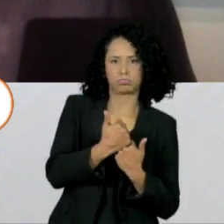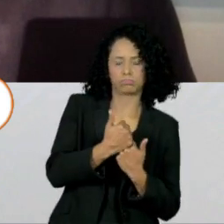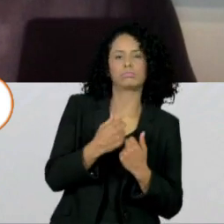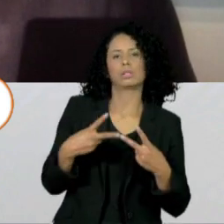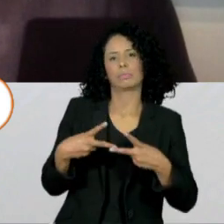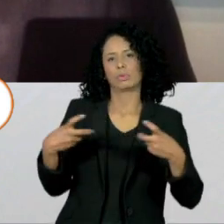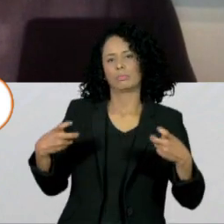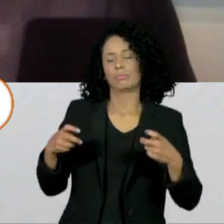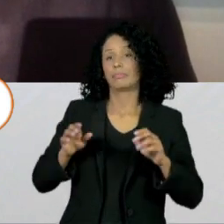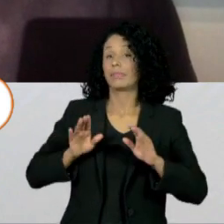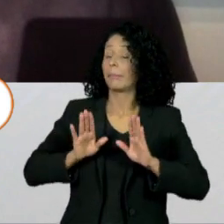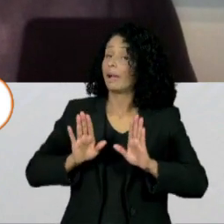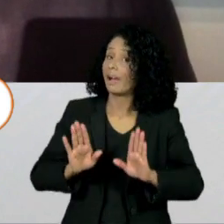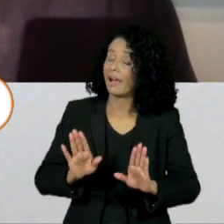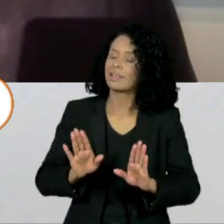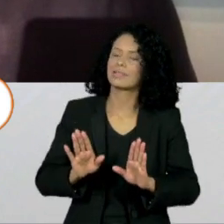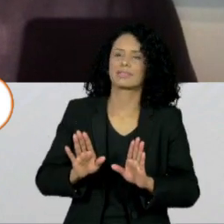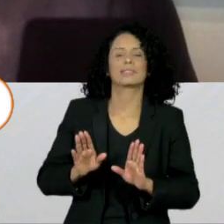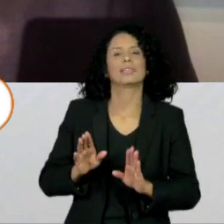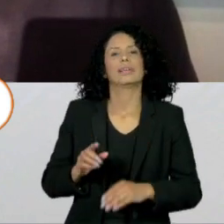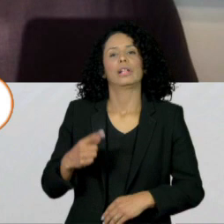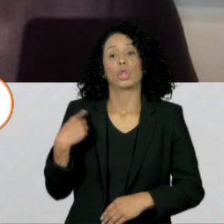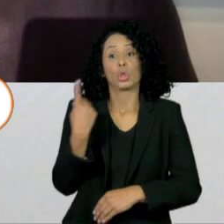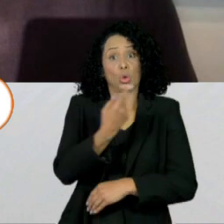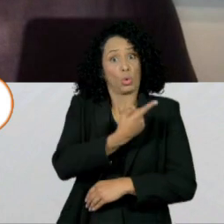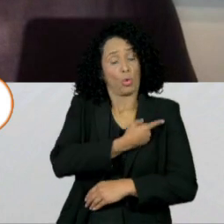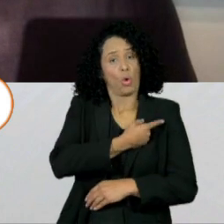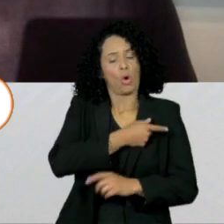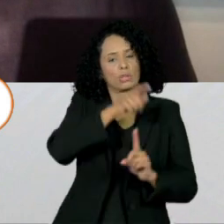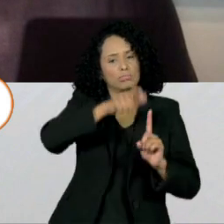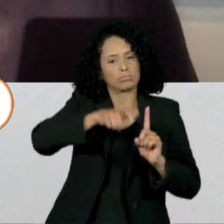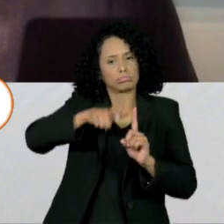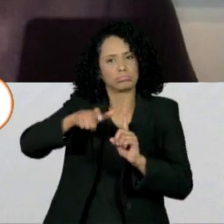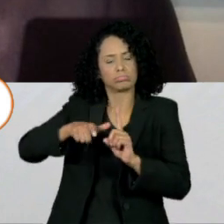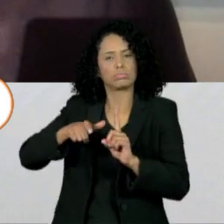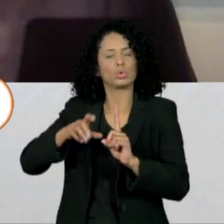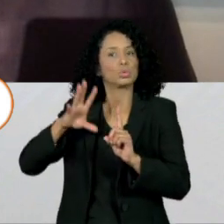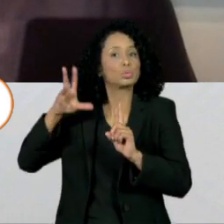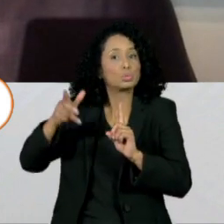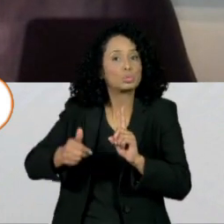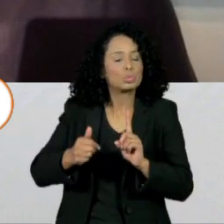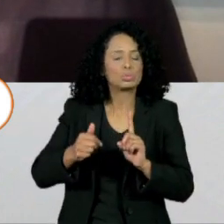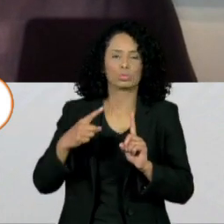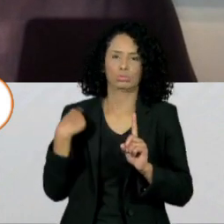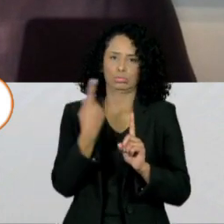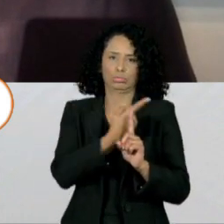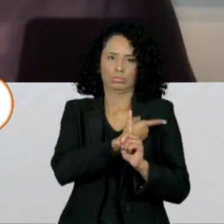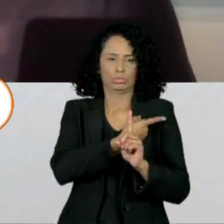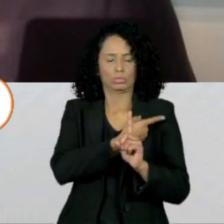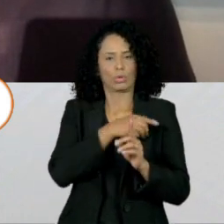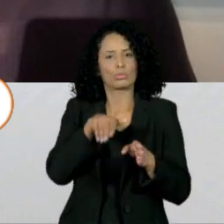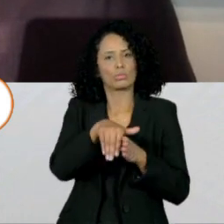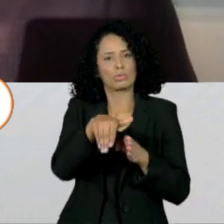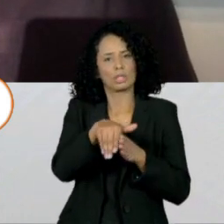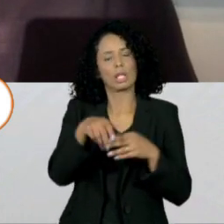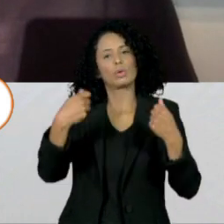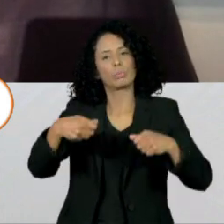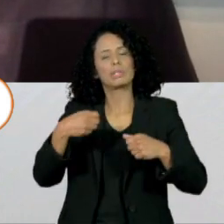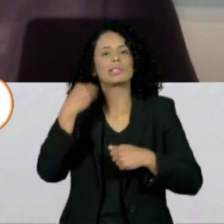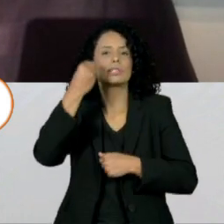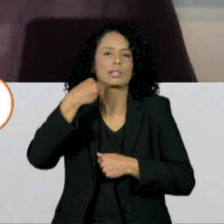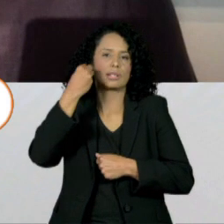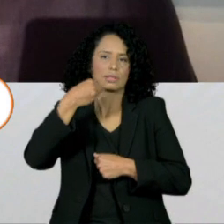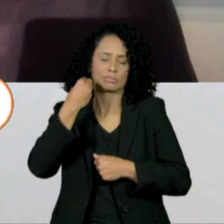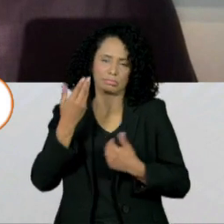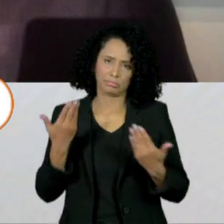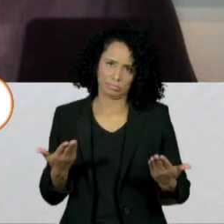O fato é não só o Caio, todos os novos conselheiros também vão passar por esse teste. Então, pode, por exemplo, ter algum conselheiro que está sendo indicado que também não